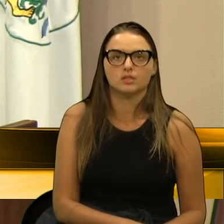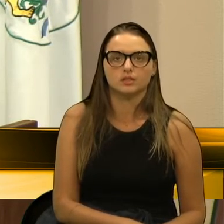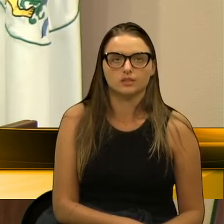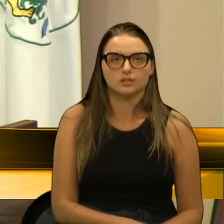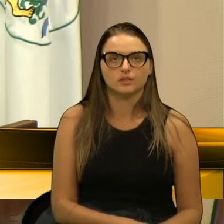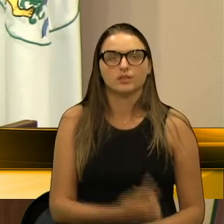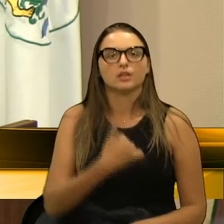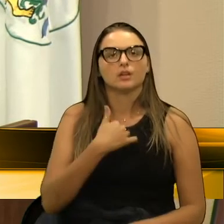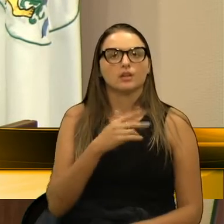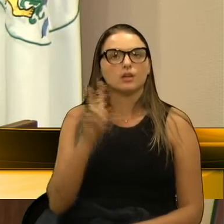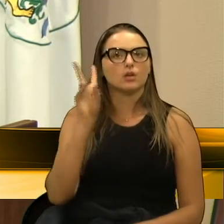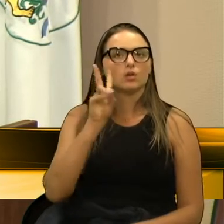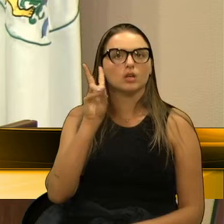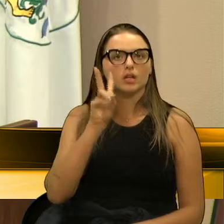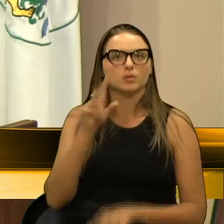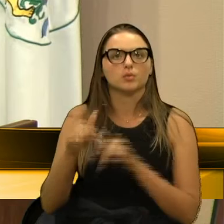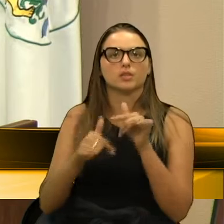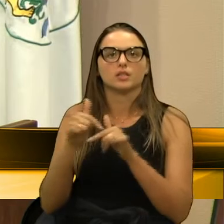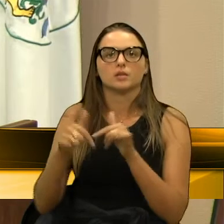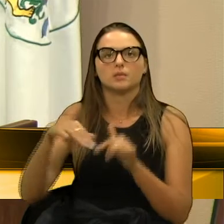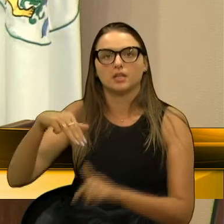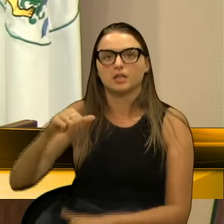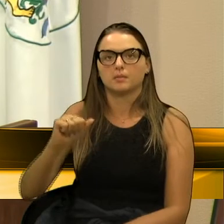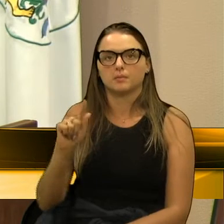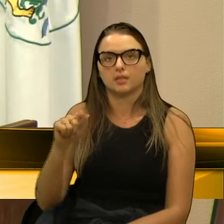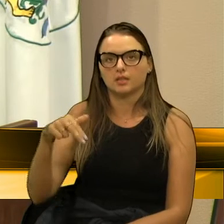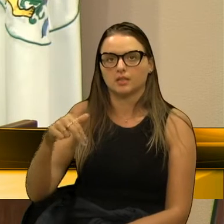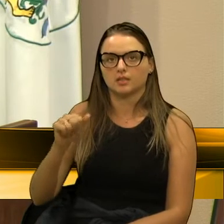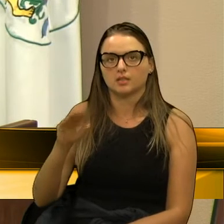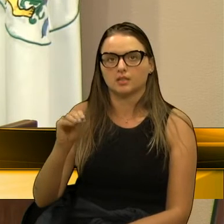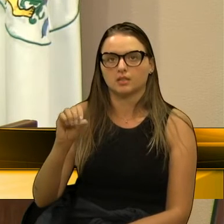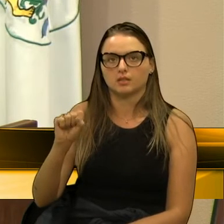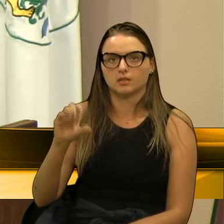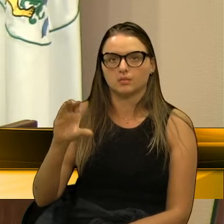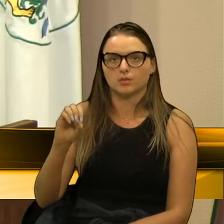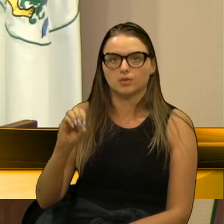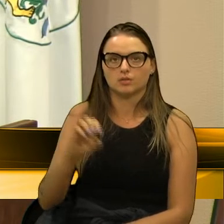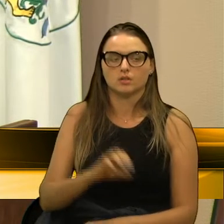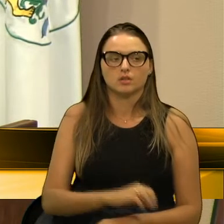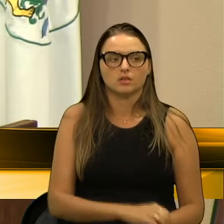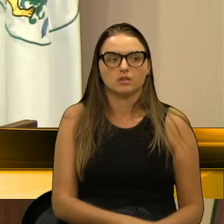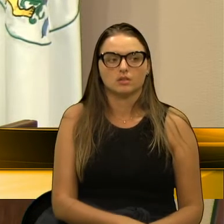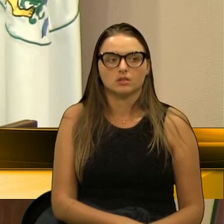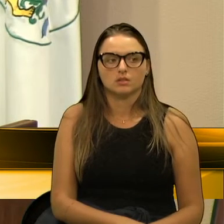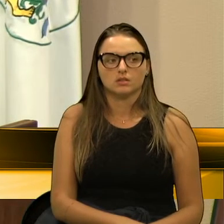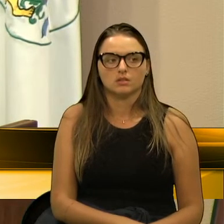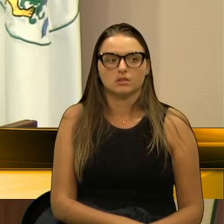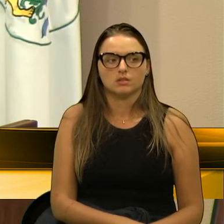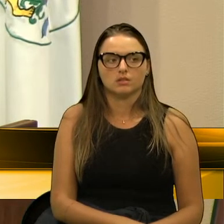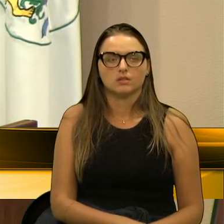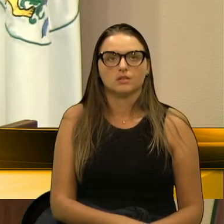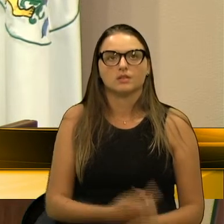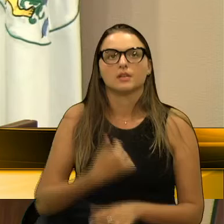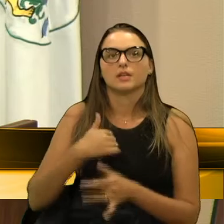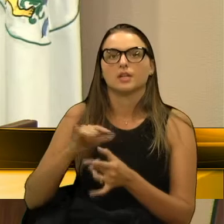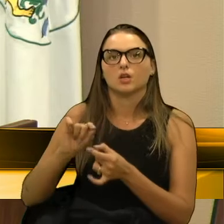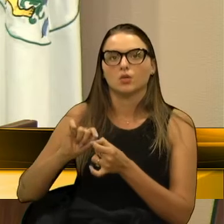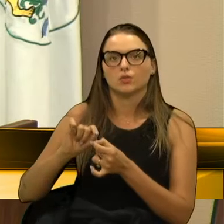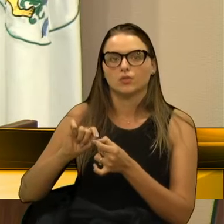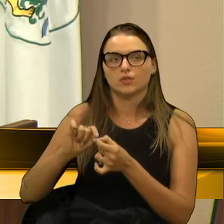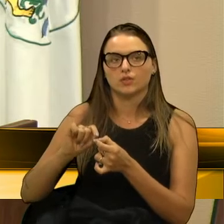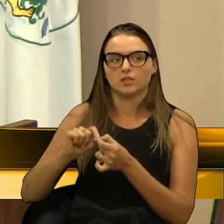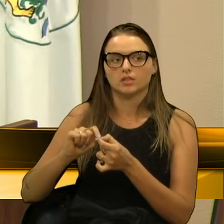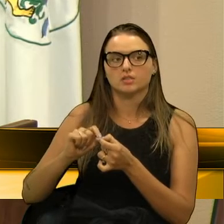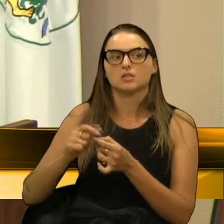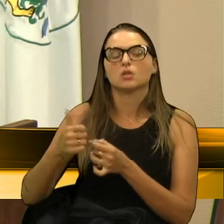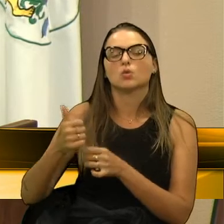lembro que trabalhei no Manhabosco, fiz o primeiro ano do segundo